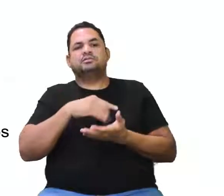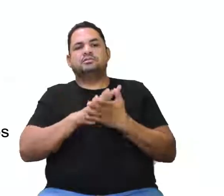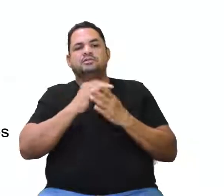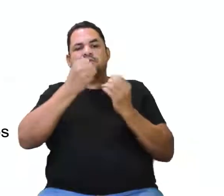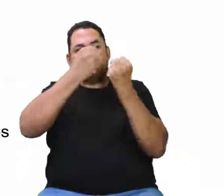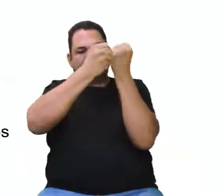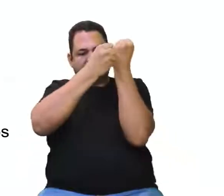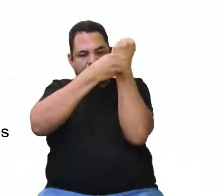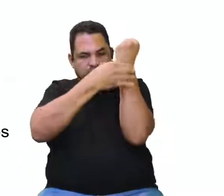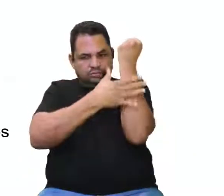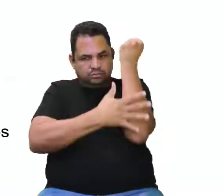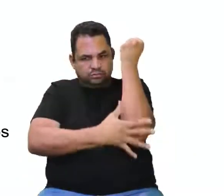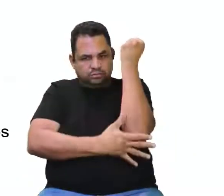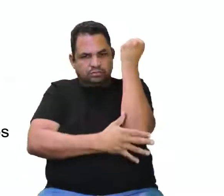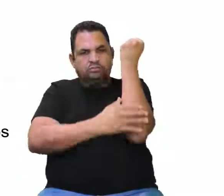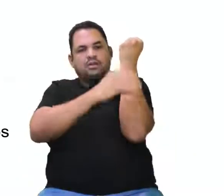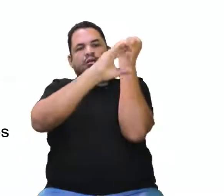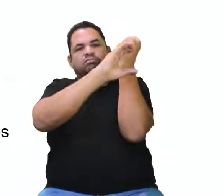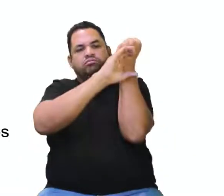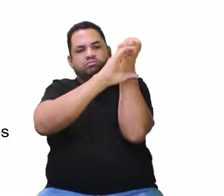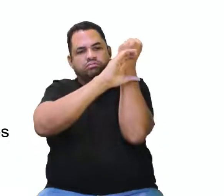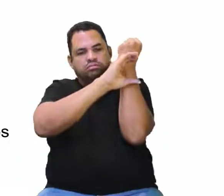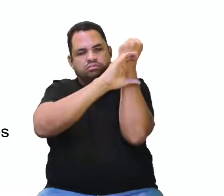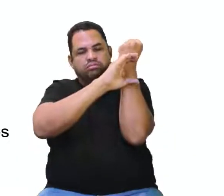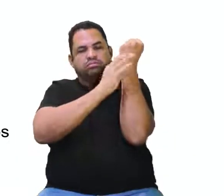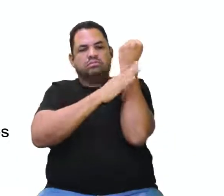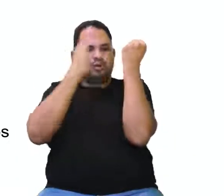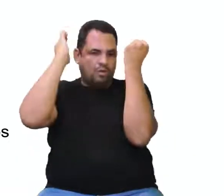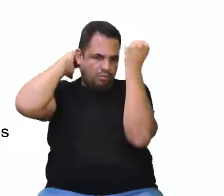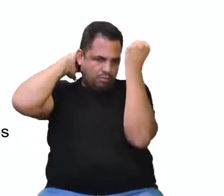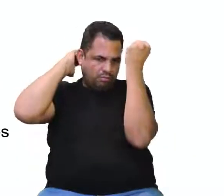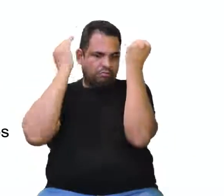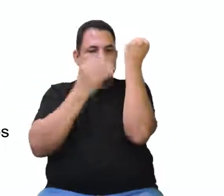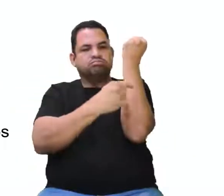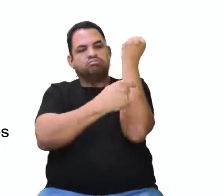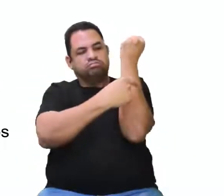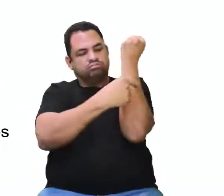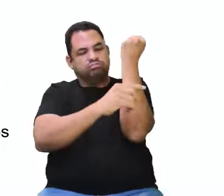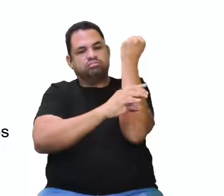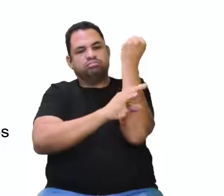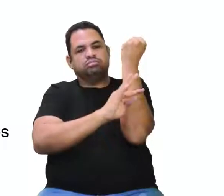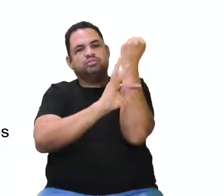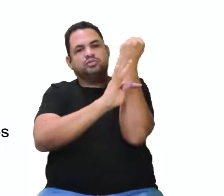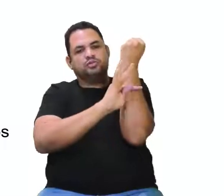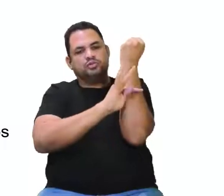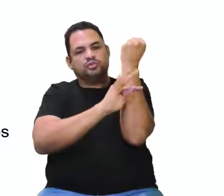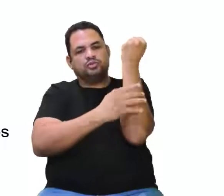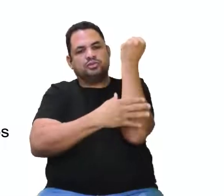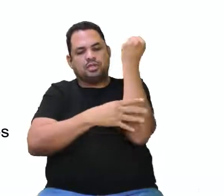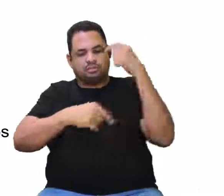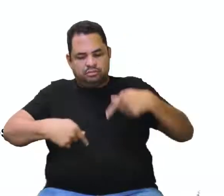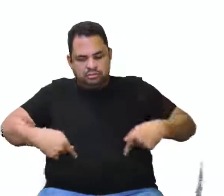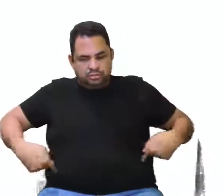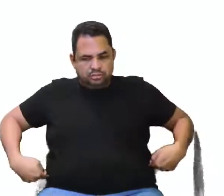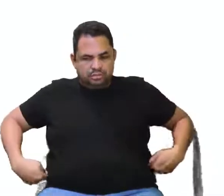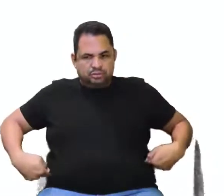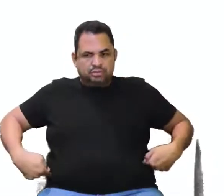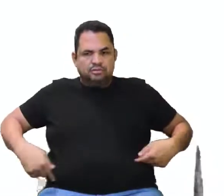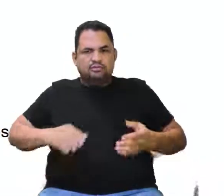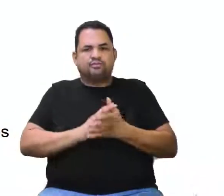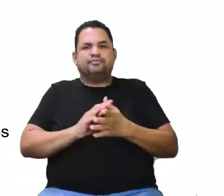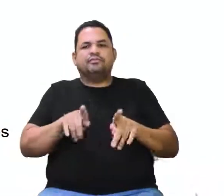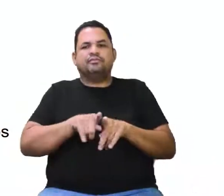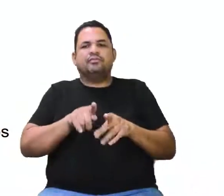distribuídas aí na região do pescoço, região do tronco, região da cintura, nós temos uma